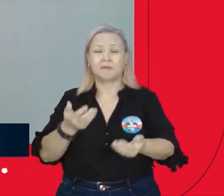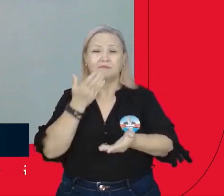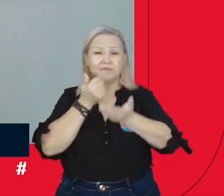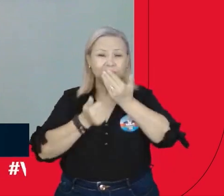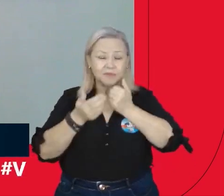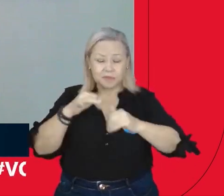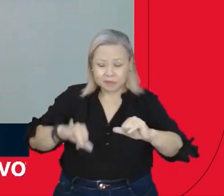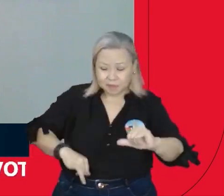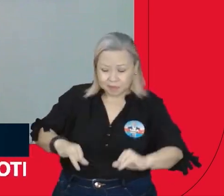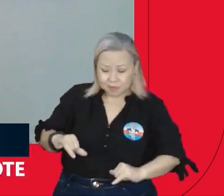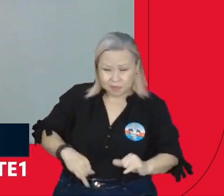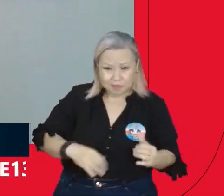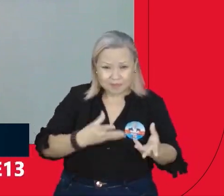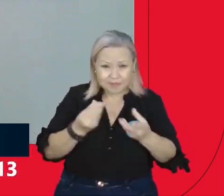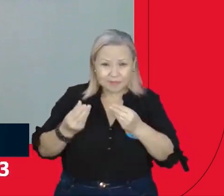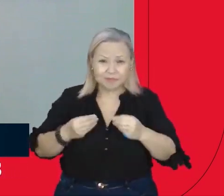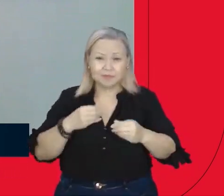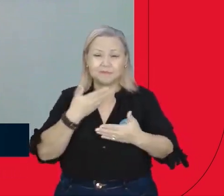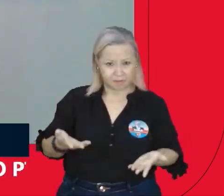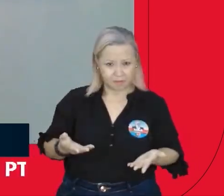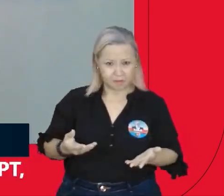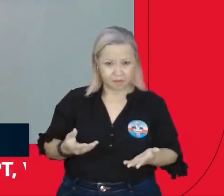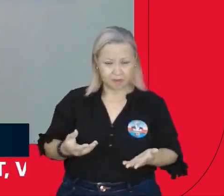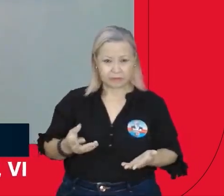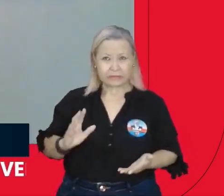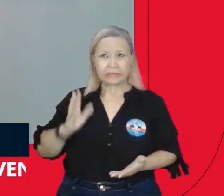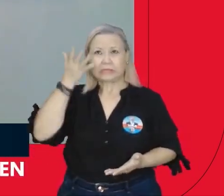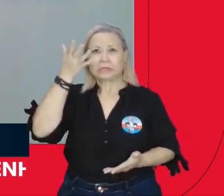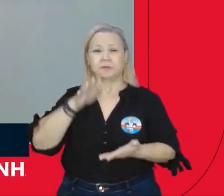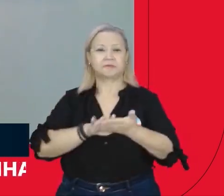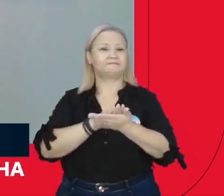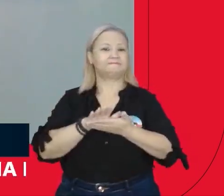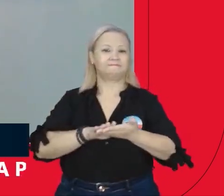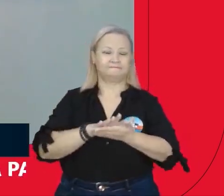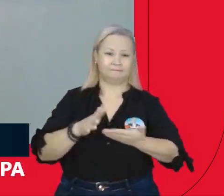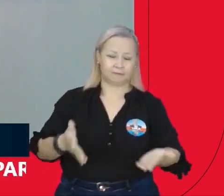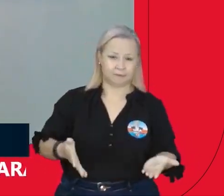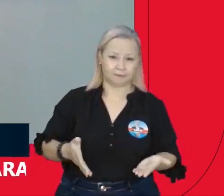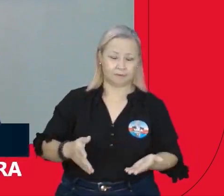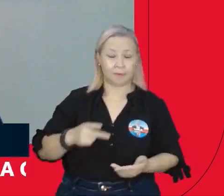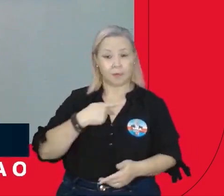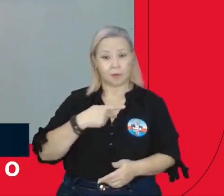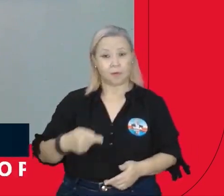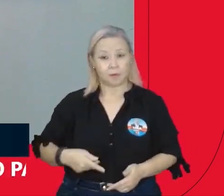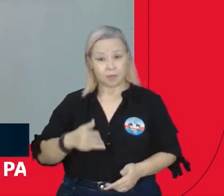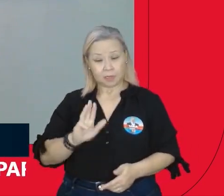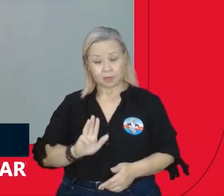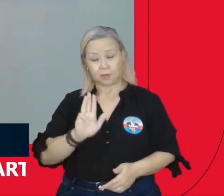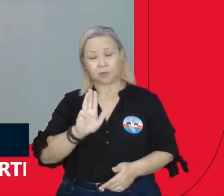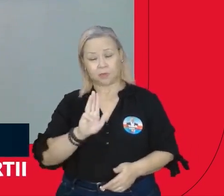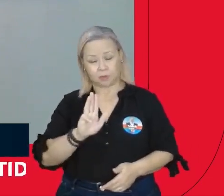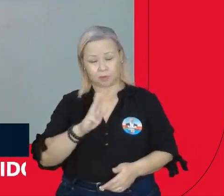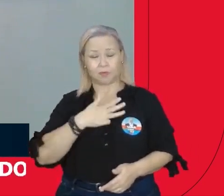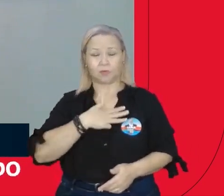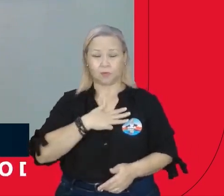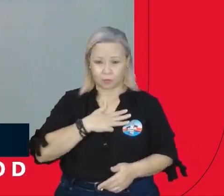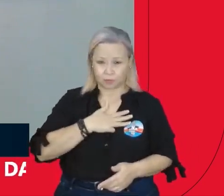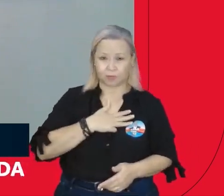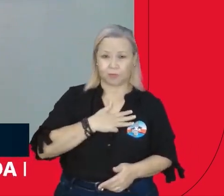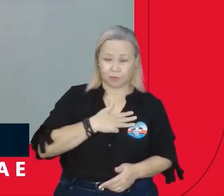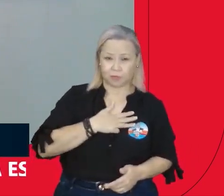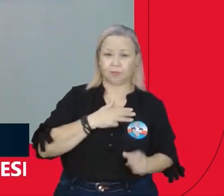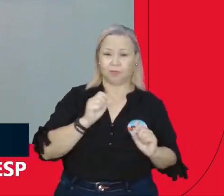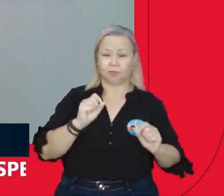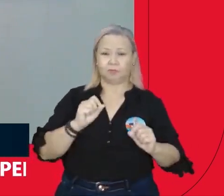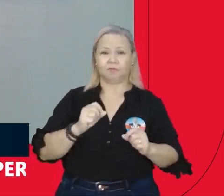sofreu bastante em relação à Covid, mas felizmente o Lula, o querido presidente Lula, ele